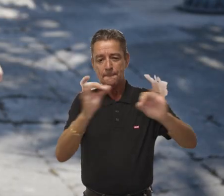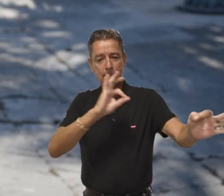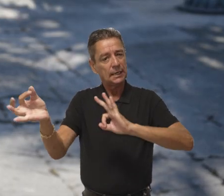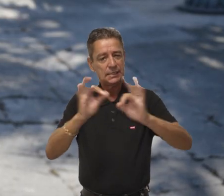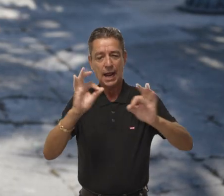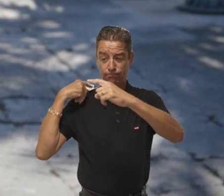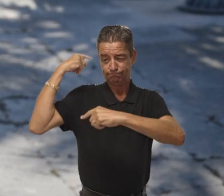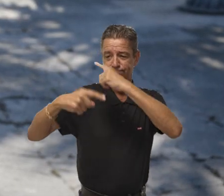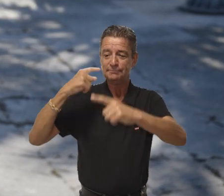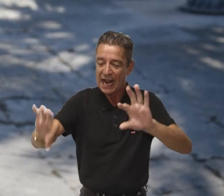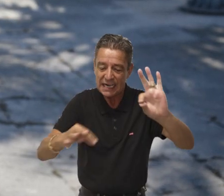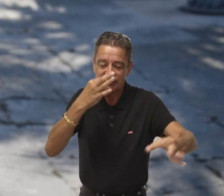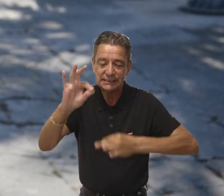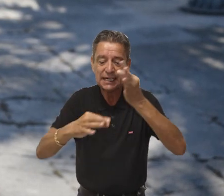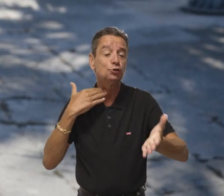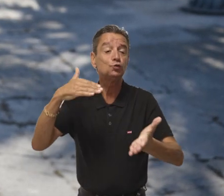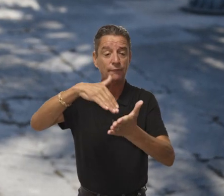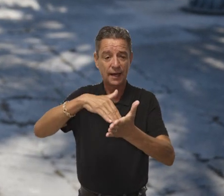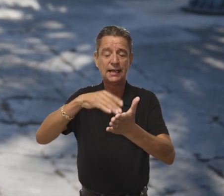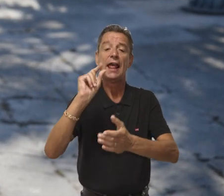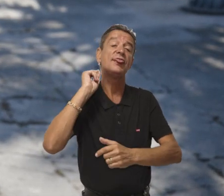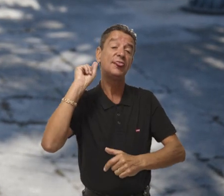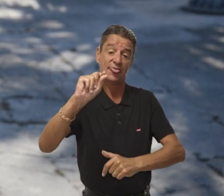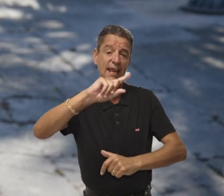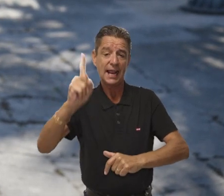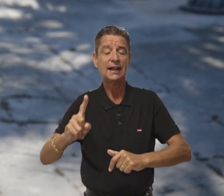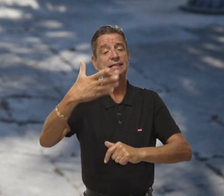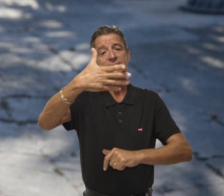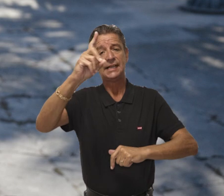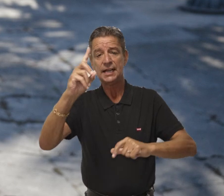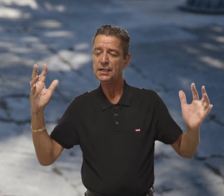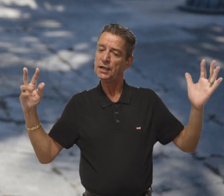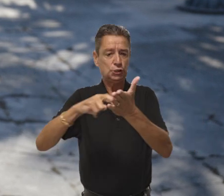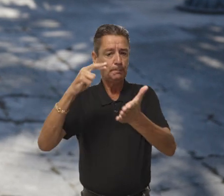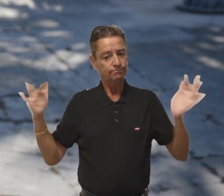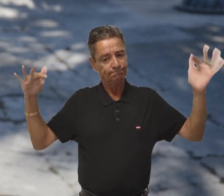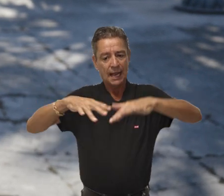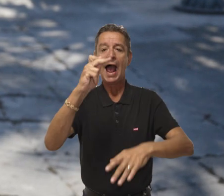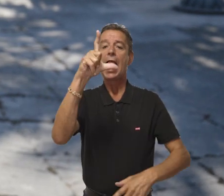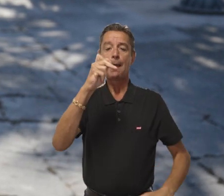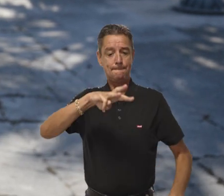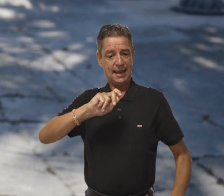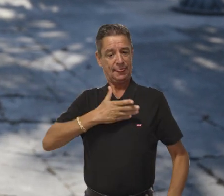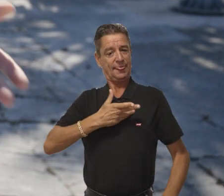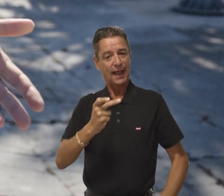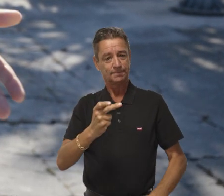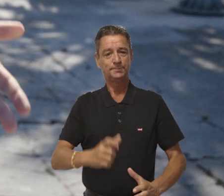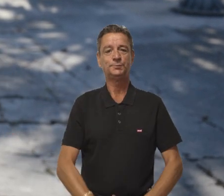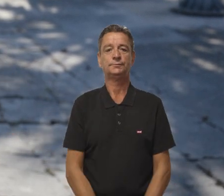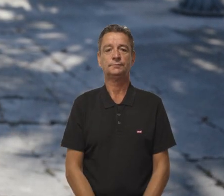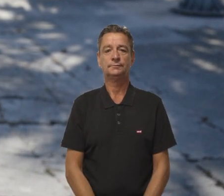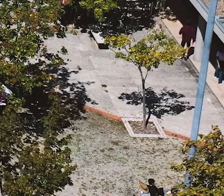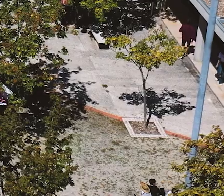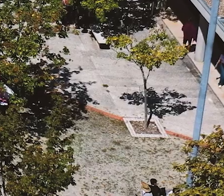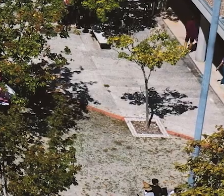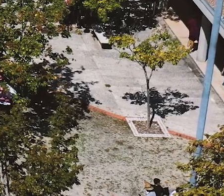Para vos acolher, preparamos o nosso tradicional piquenique, segunda-feira, dia 16. Espero por todos aqui na